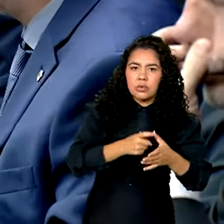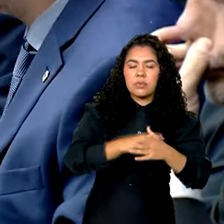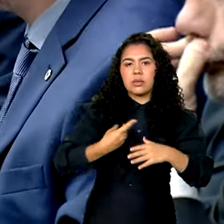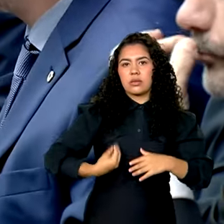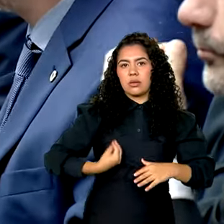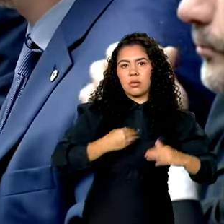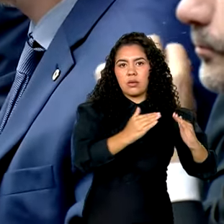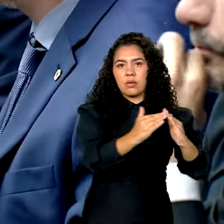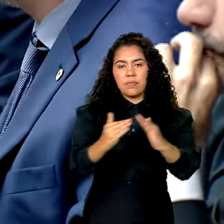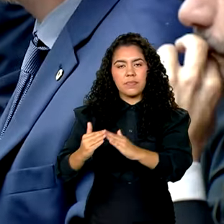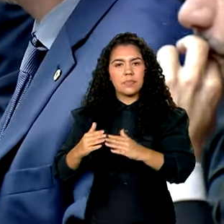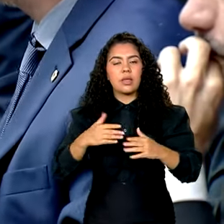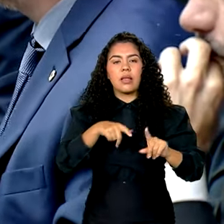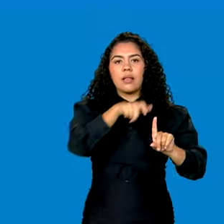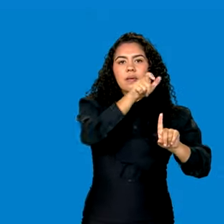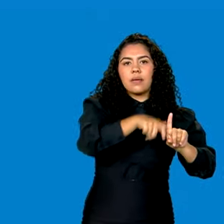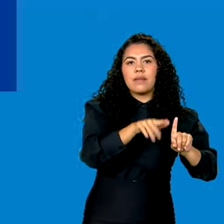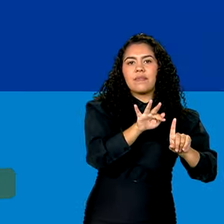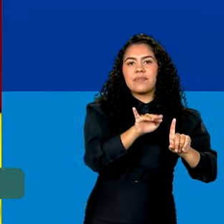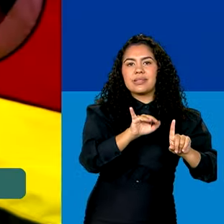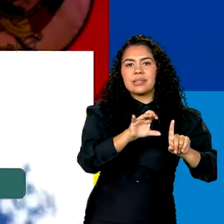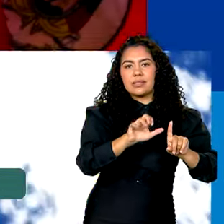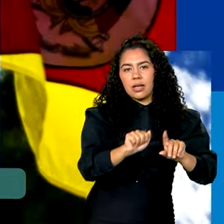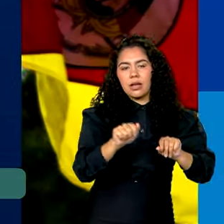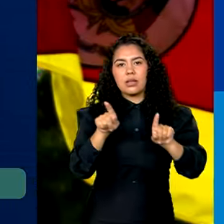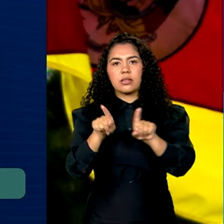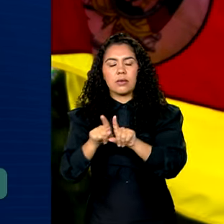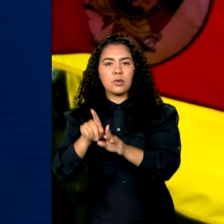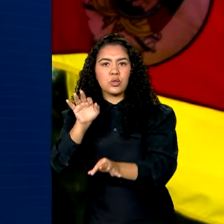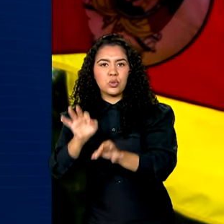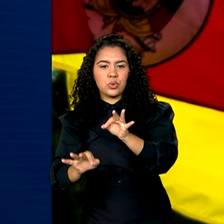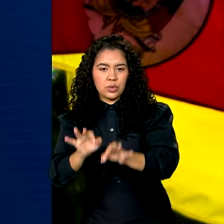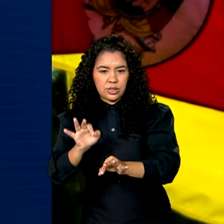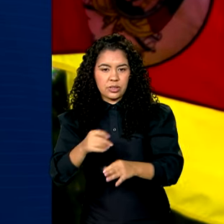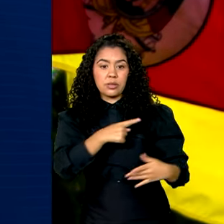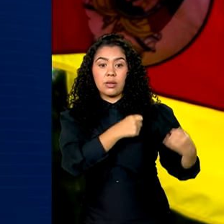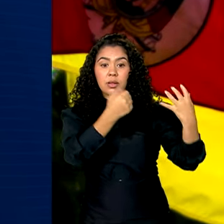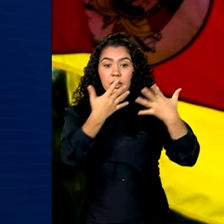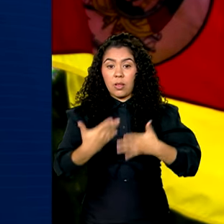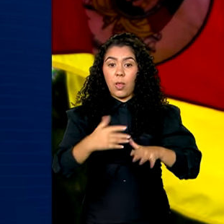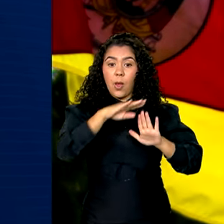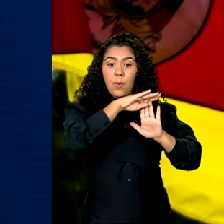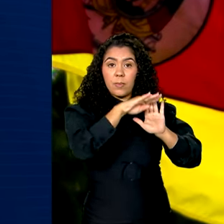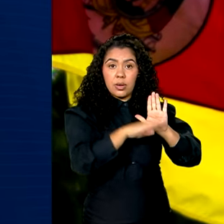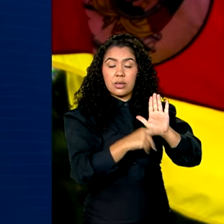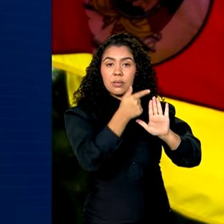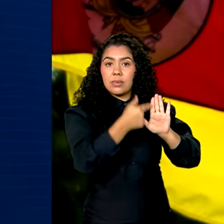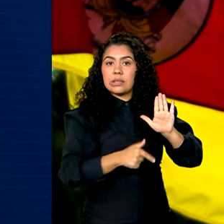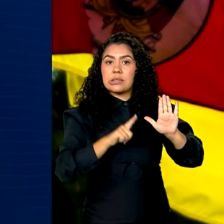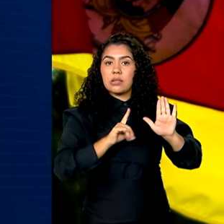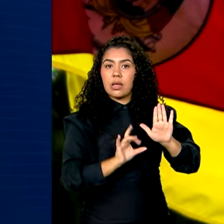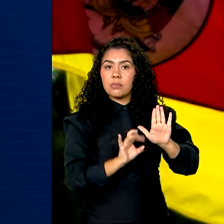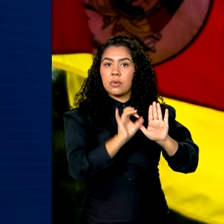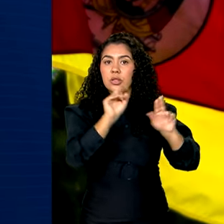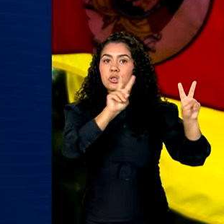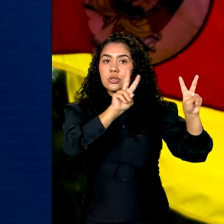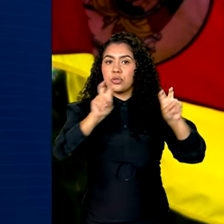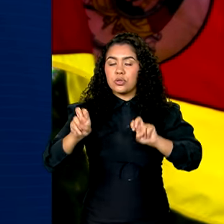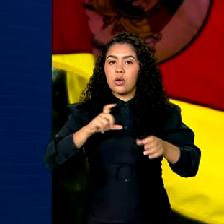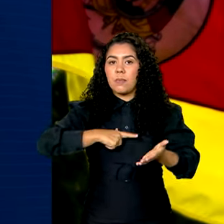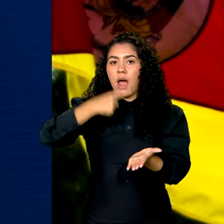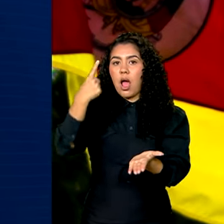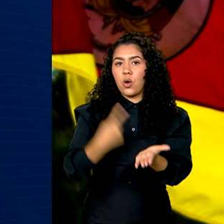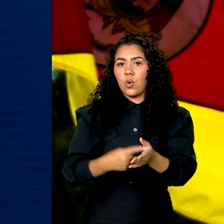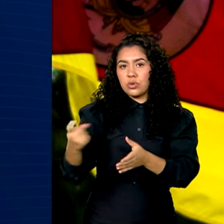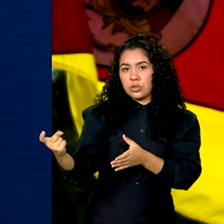pessoas físicas e jurídicas no Rio Grande do Sul. O programa traz condições especiais para a regularização de dívidas tributárias